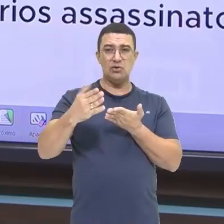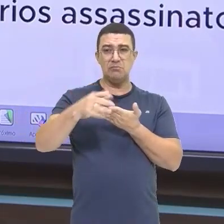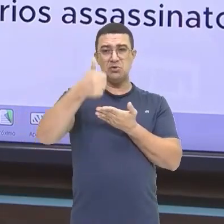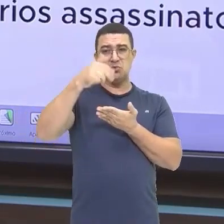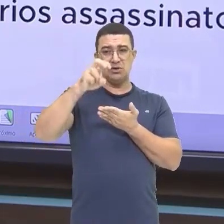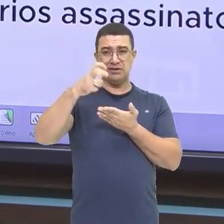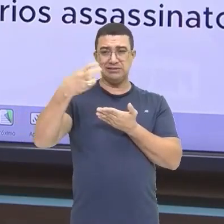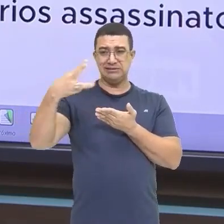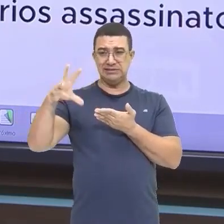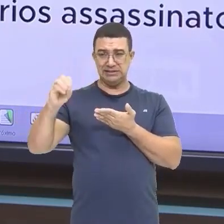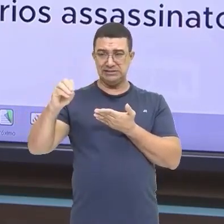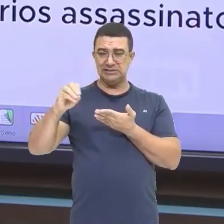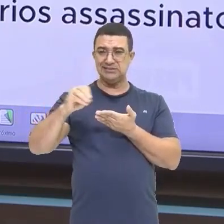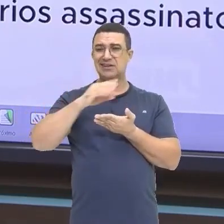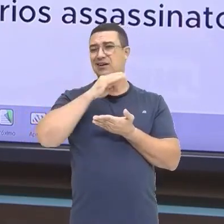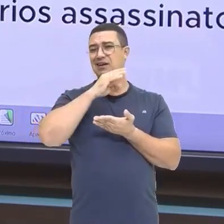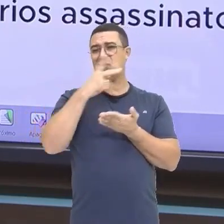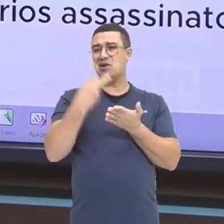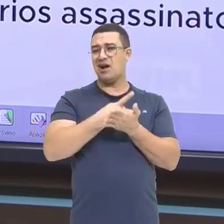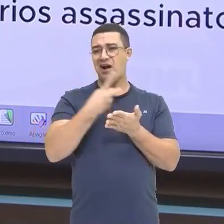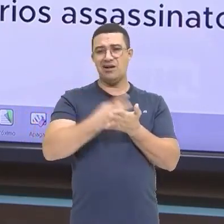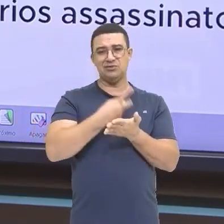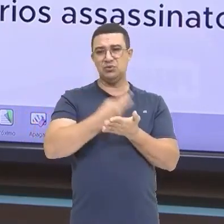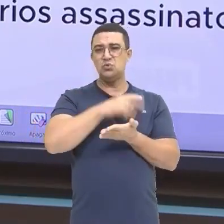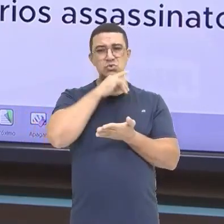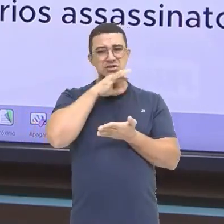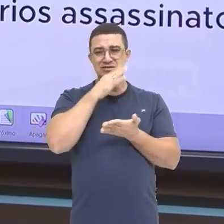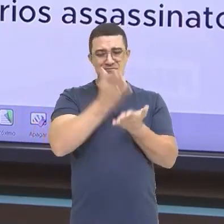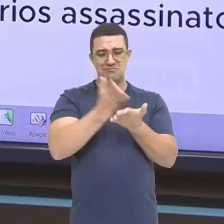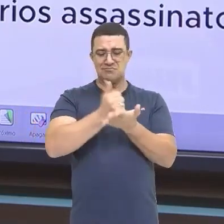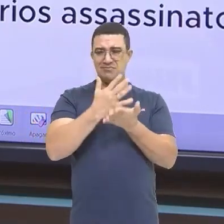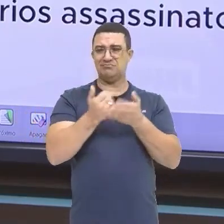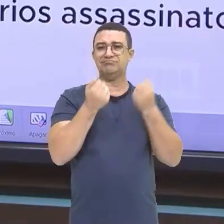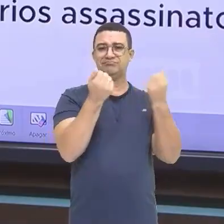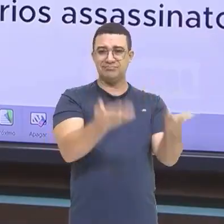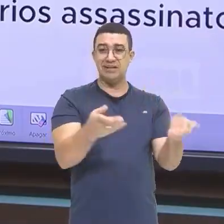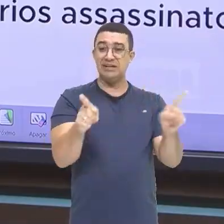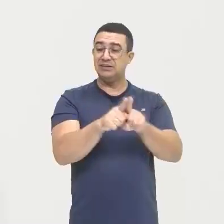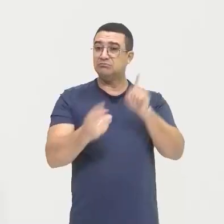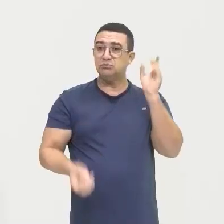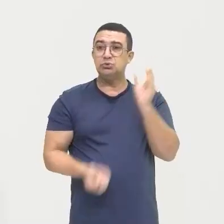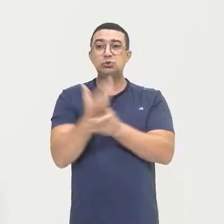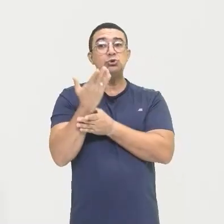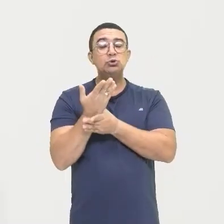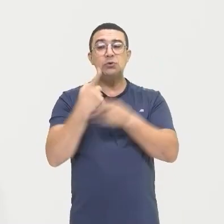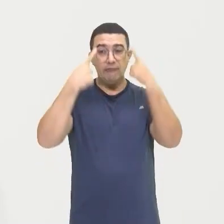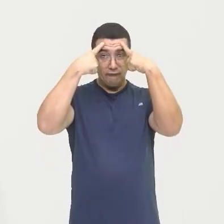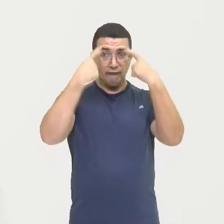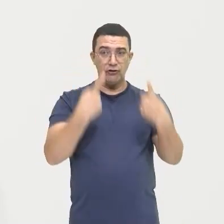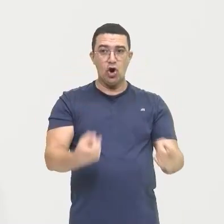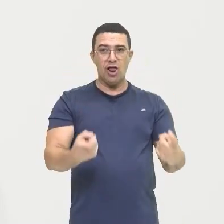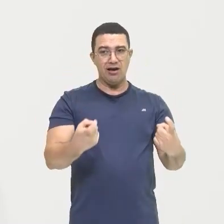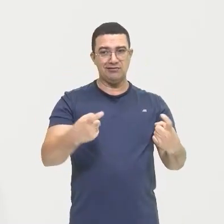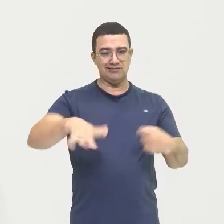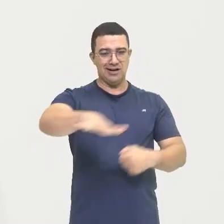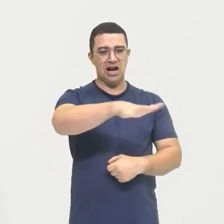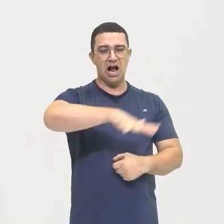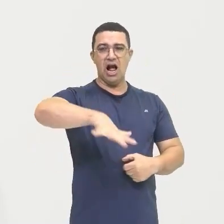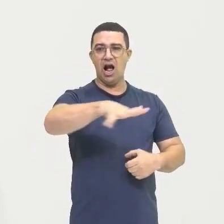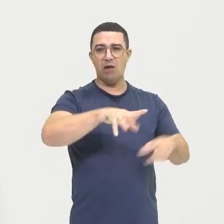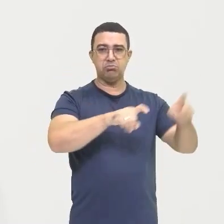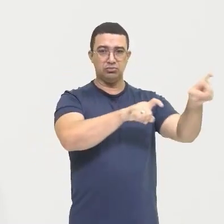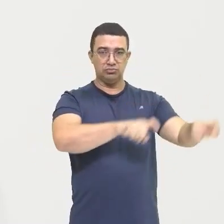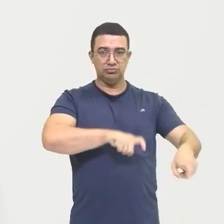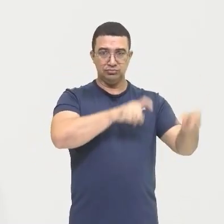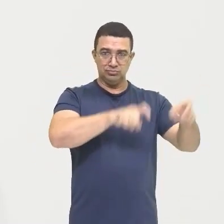de 1530 Então nós temos aí que a violência no campo Ela acabou se intensificando Com a independência